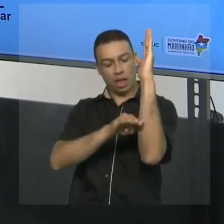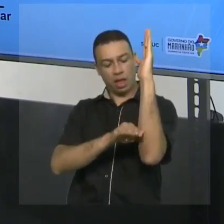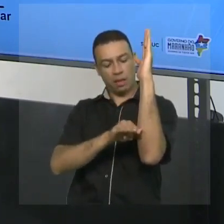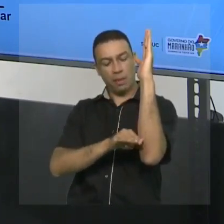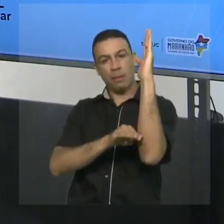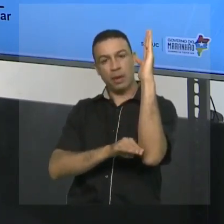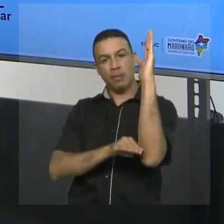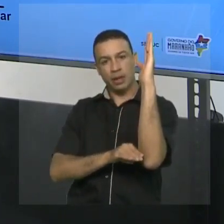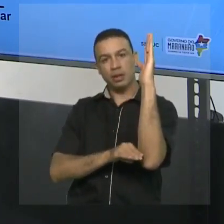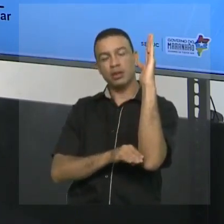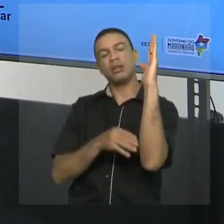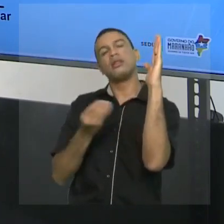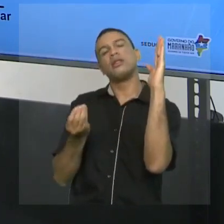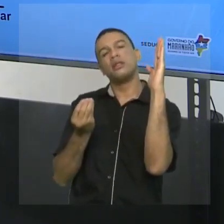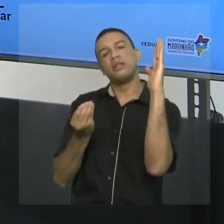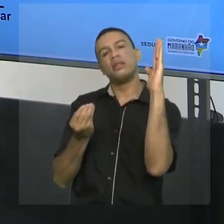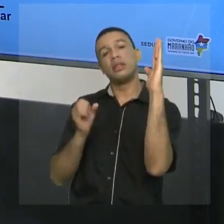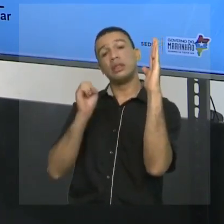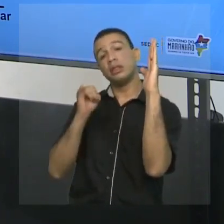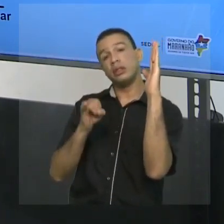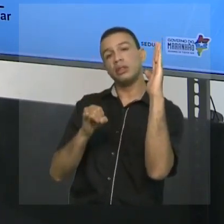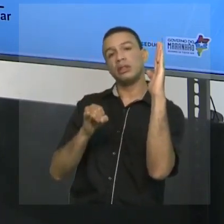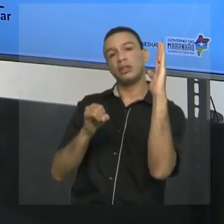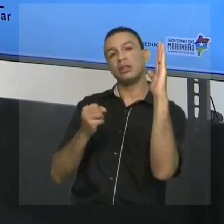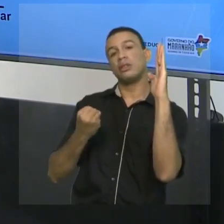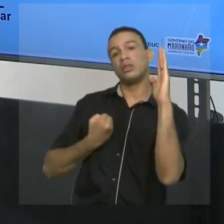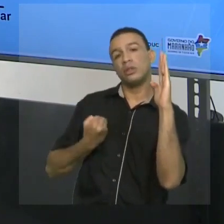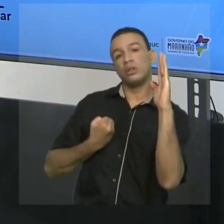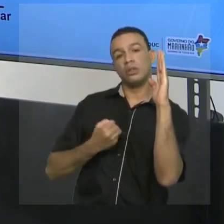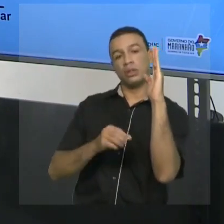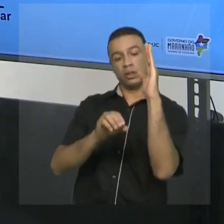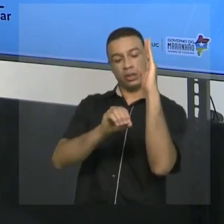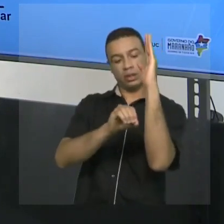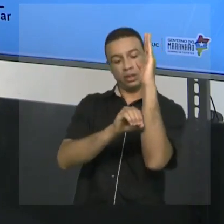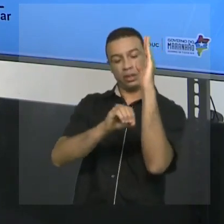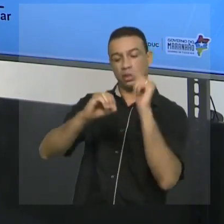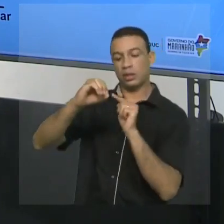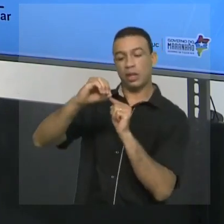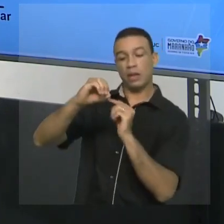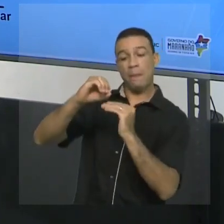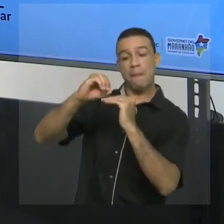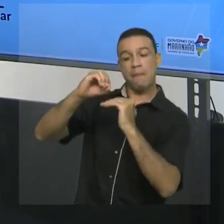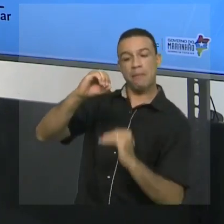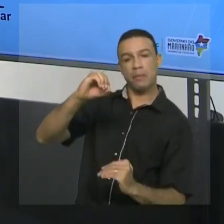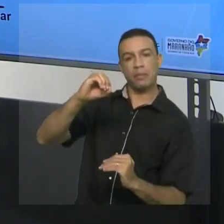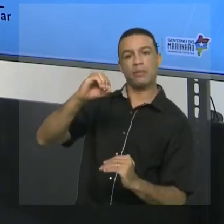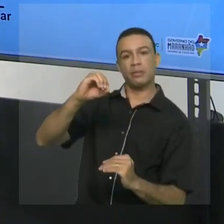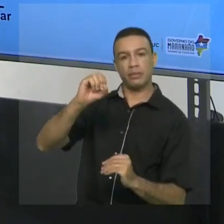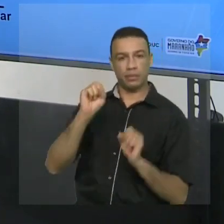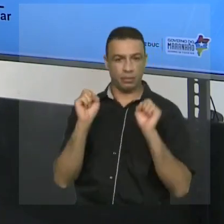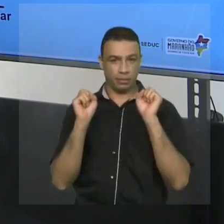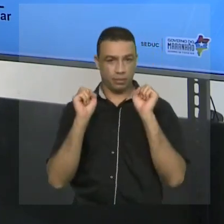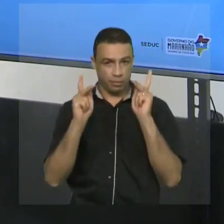só pode acontecer se existir números menores que zero, ok? Então, lá.